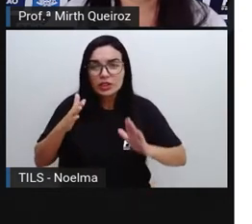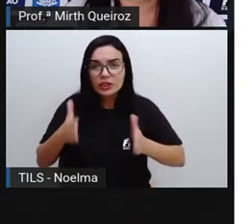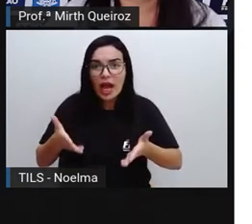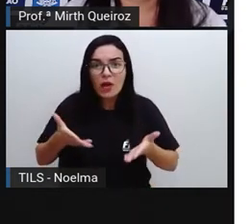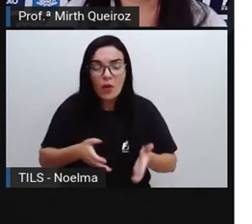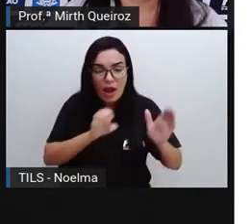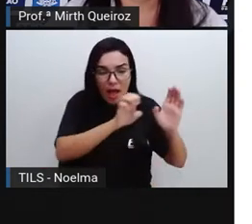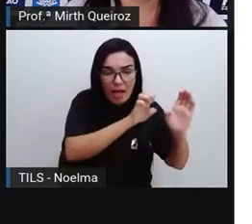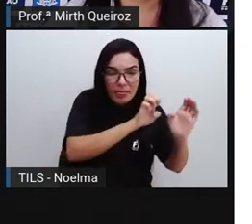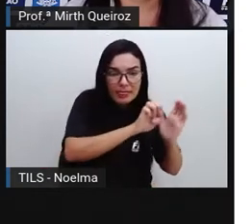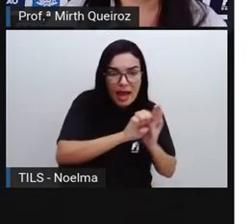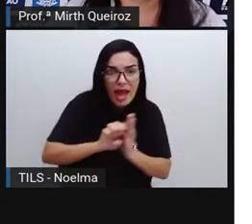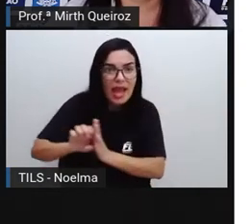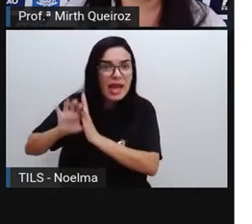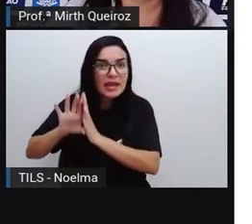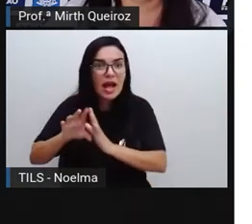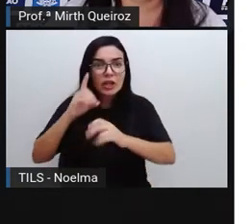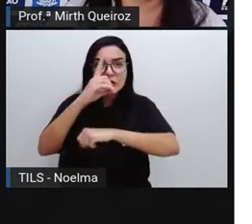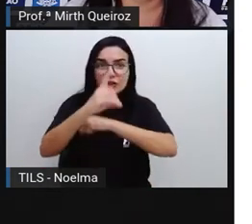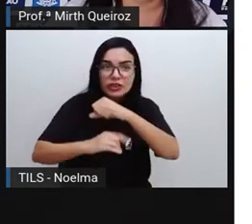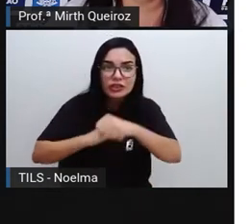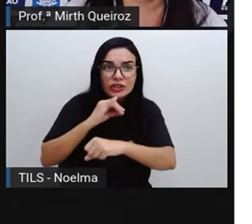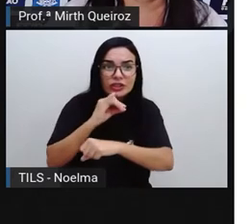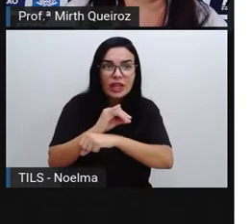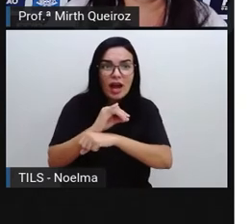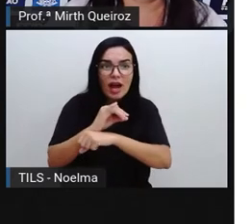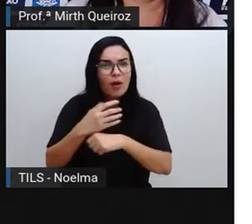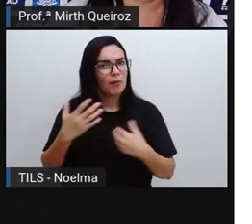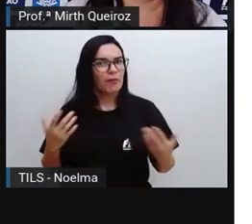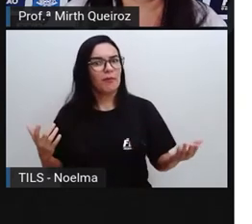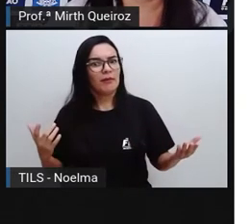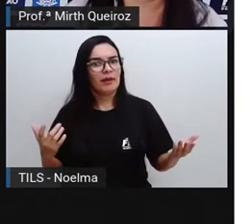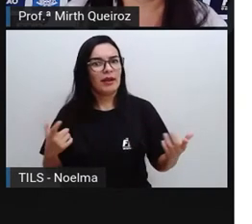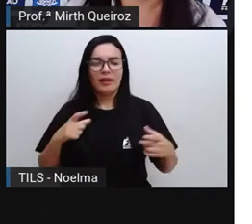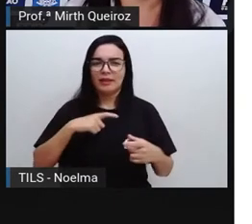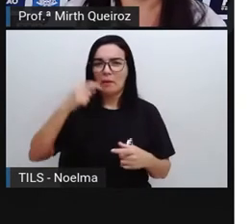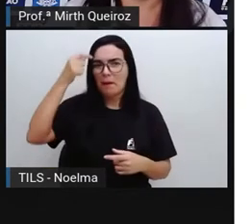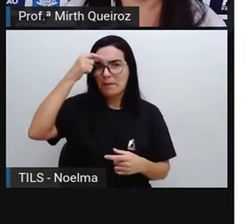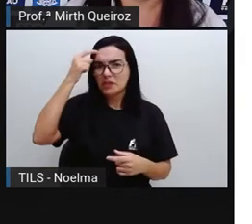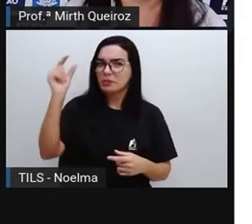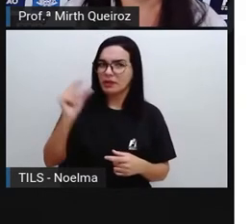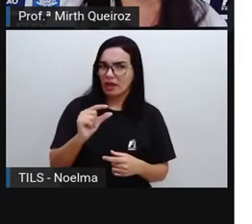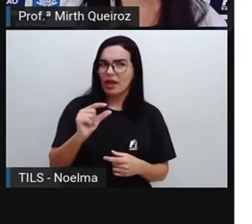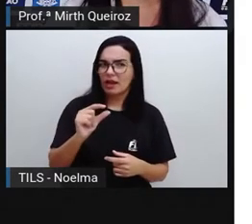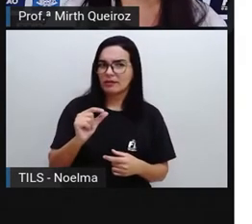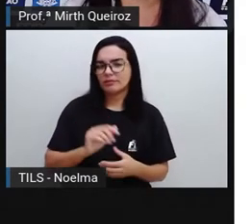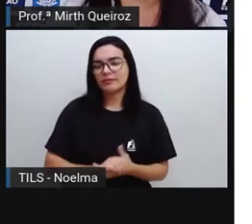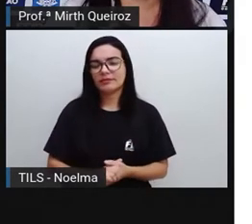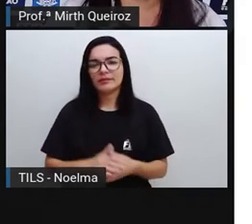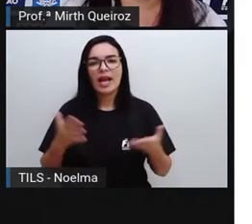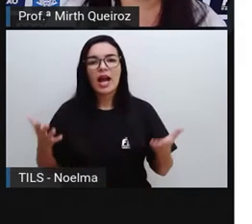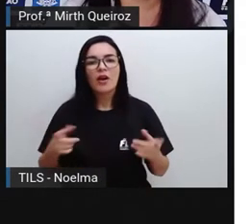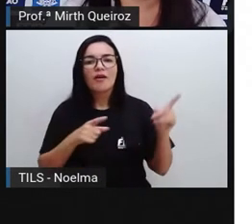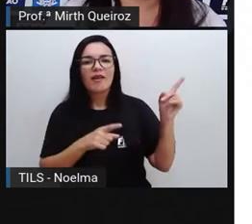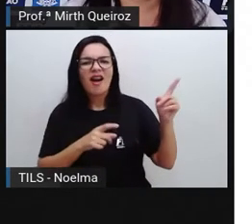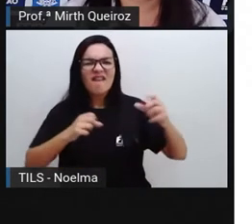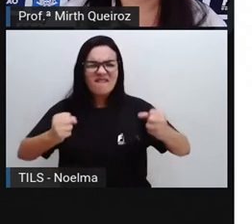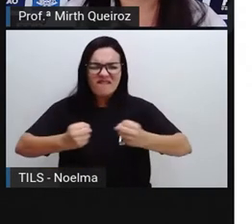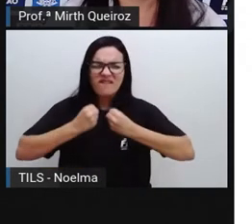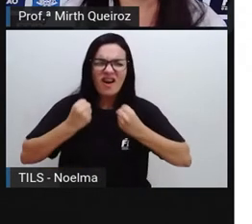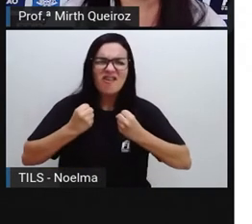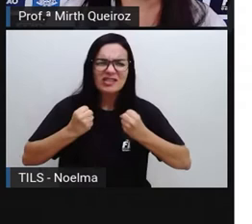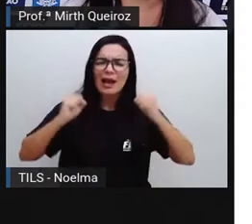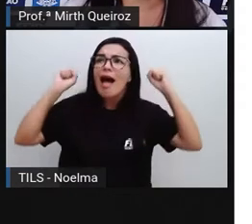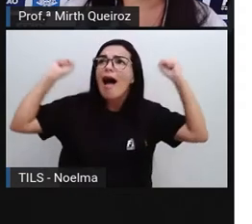era digital, e as pessoas, infelizmente, ainda têm essa mentalidade. Sustenta aí, força!